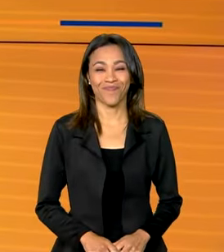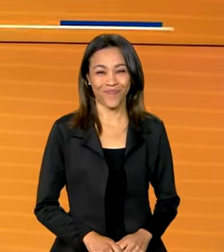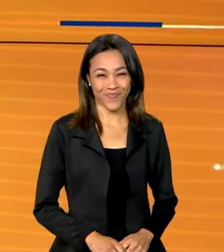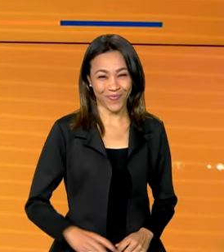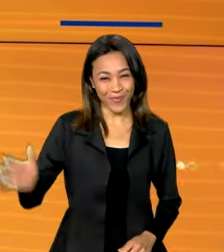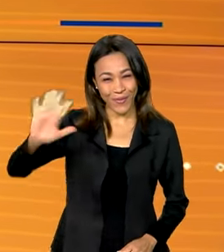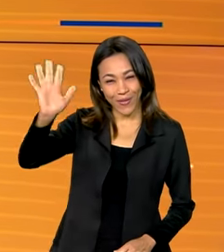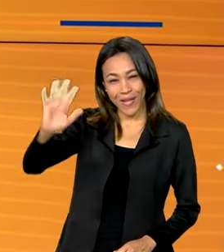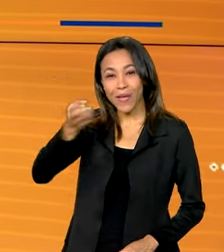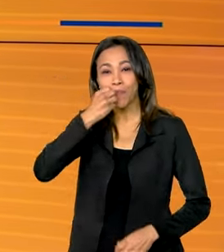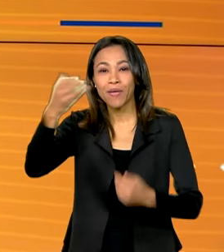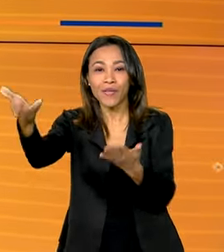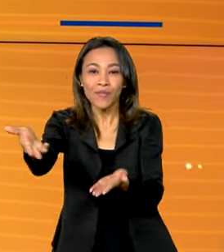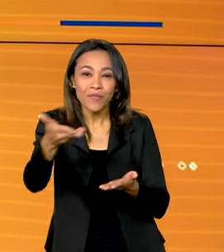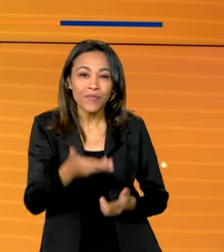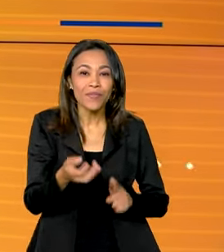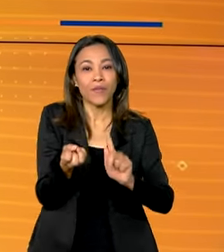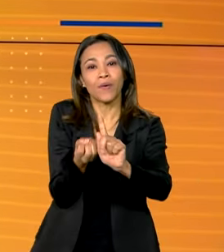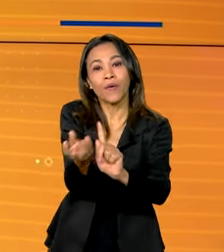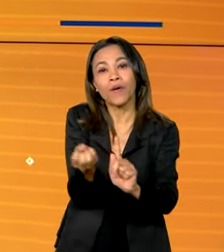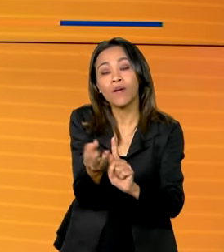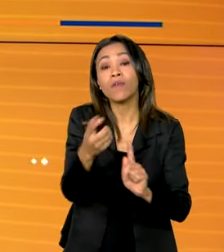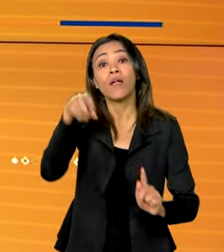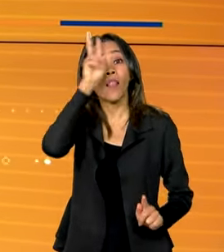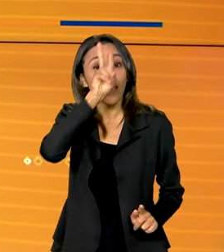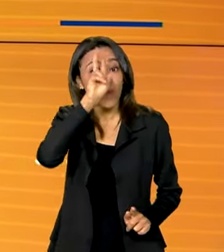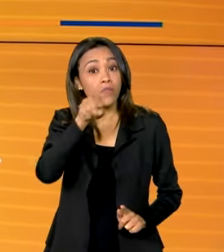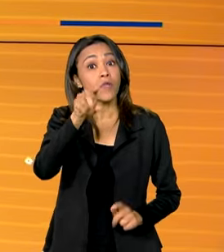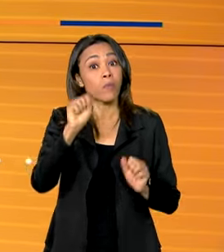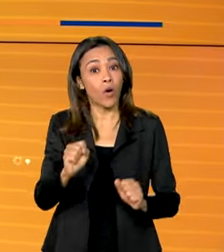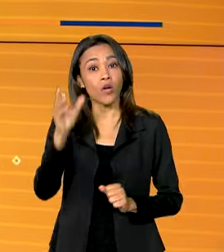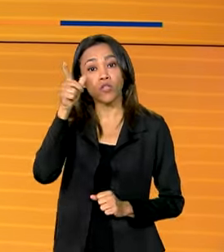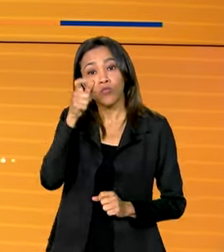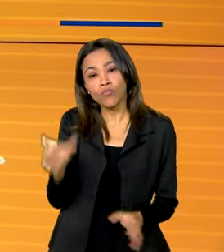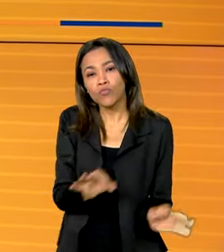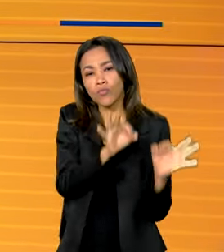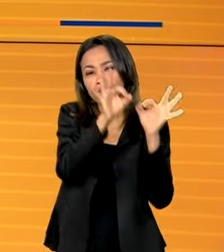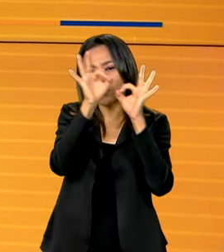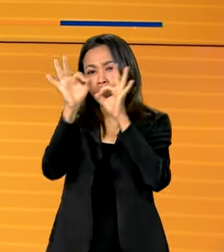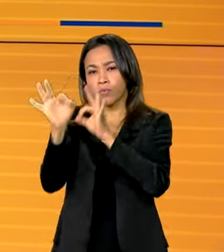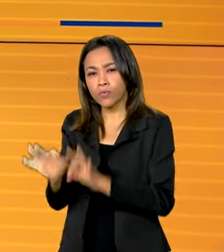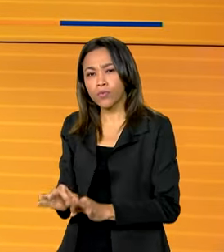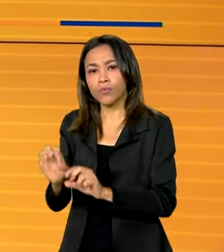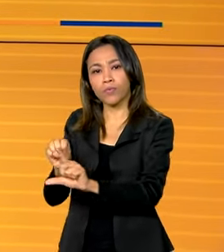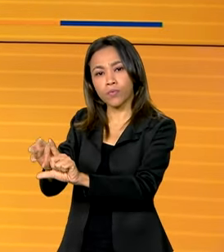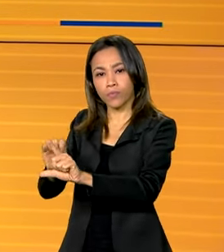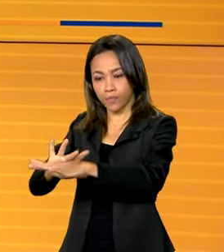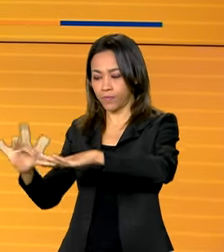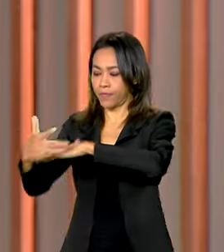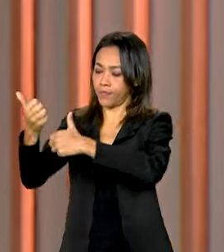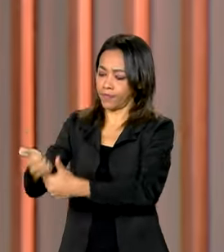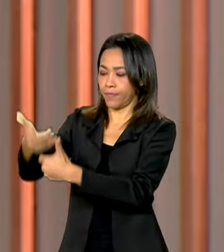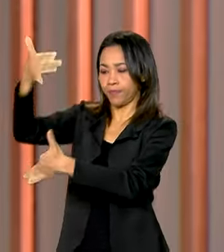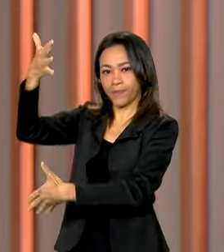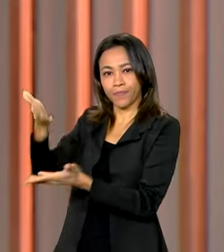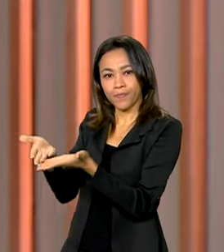Olá, seja muito bem-vindo ao Canal GOV, lembrando que você pode nos acompanhar também ao vivo pelas redes sociais.